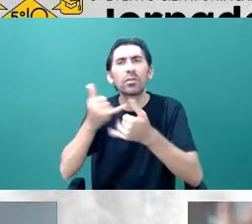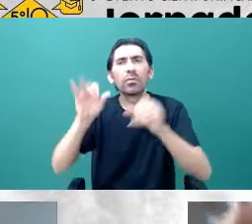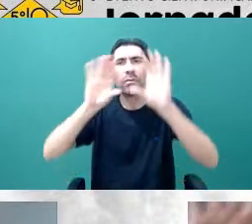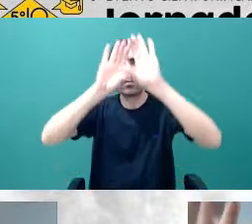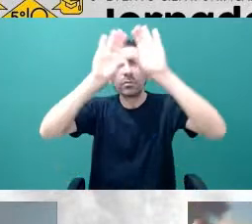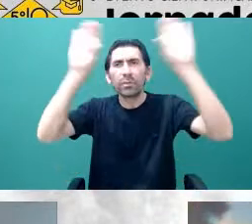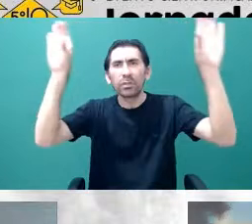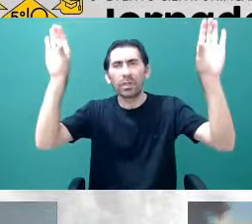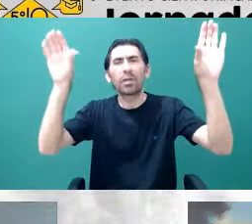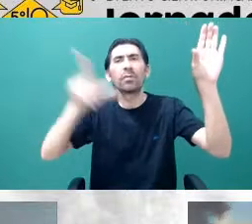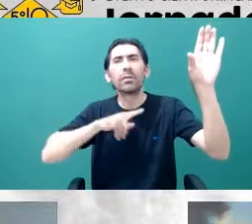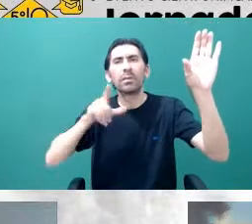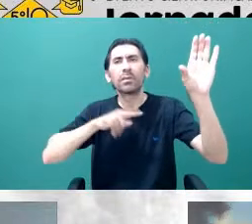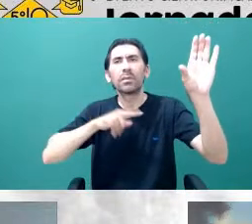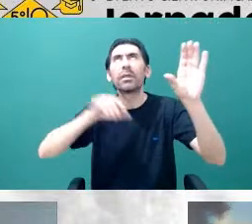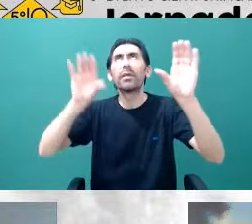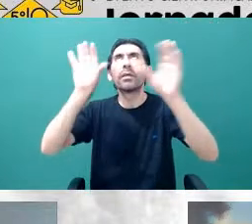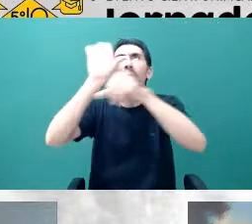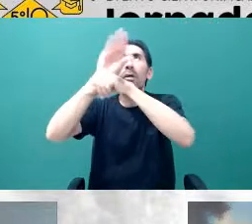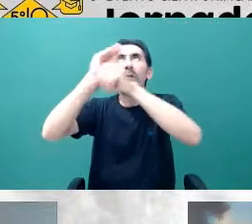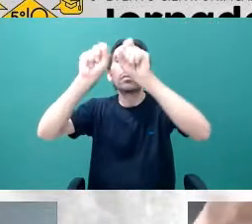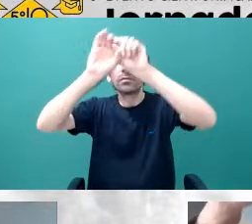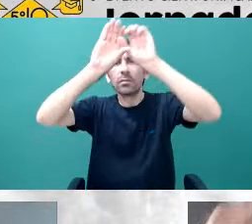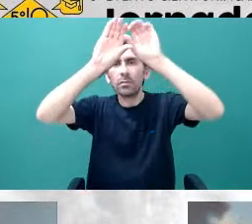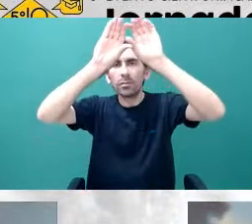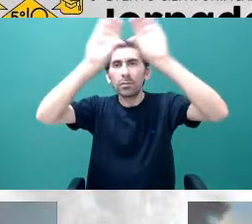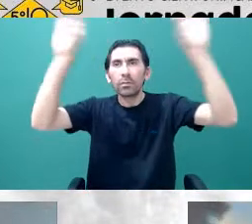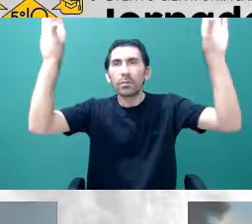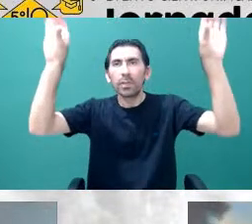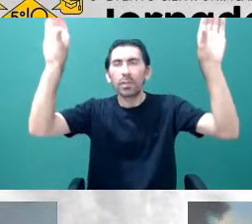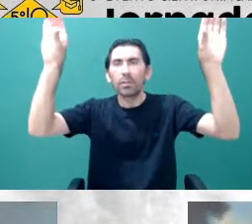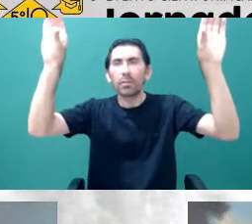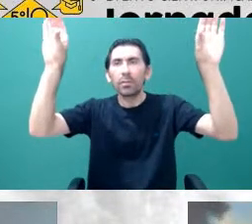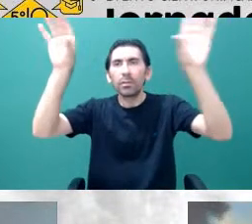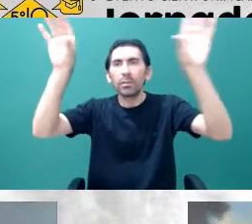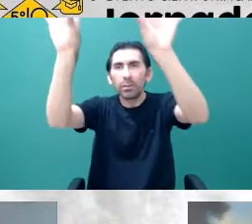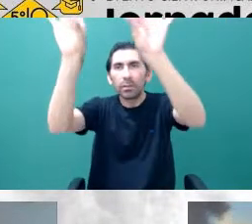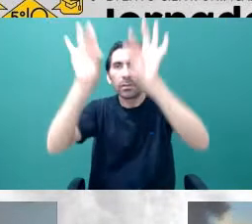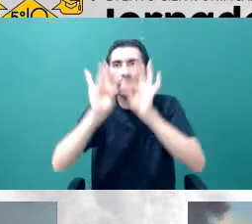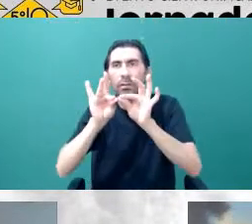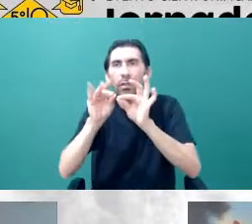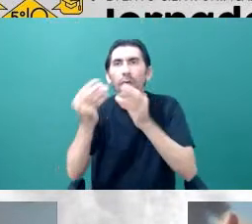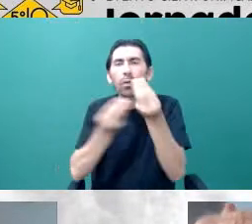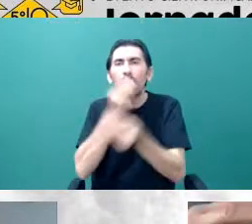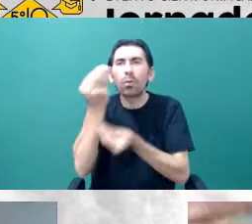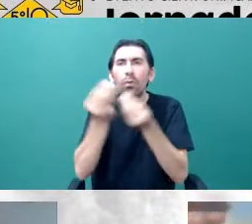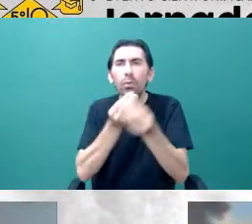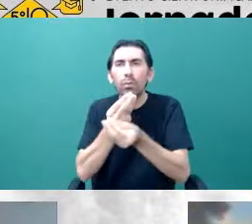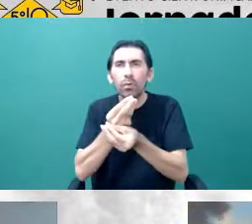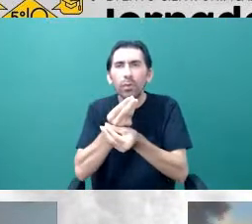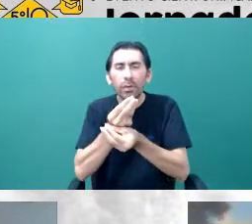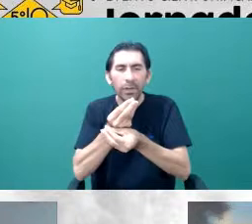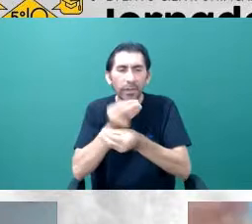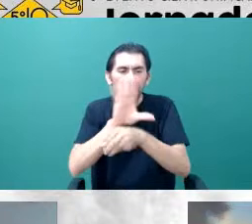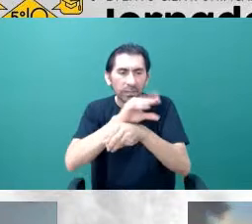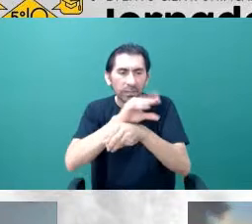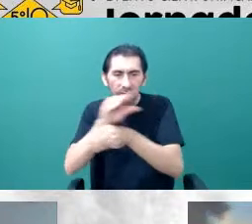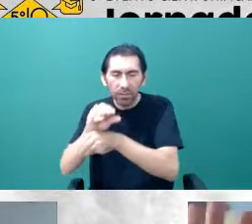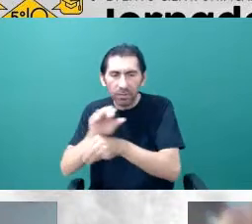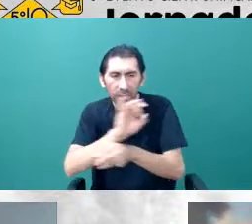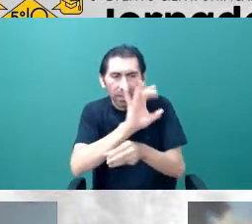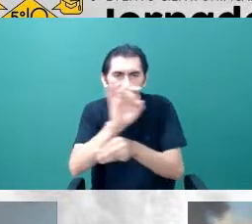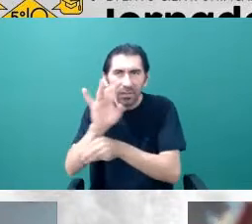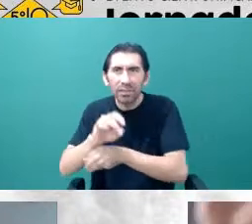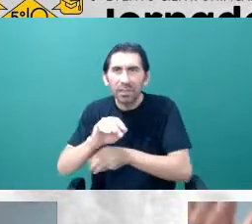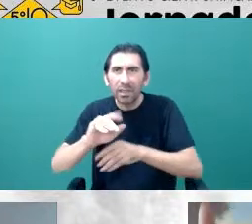porque nós tiramos imagens do céu, mas é a primeira vez que nós vamos tirar imagens e ver como essas imagens evoluem no tempo, porque a